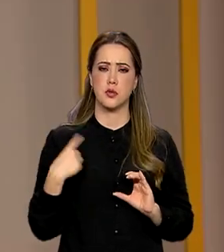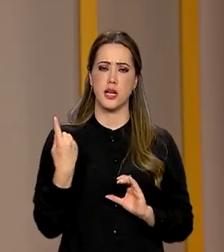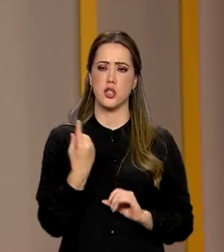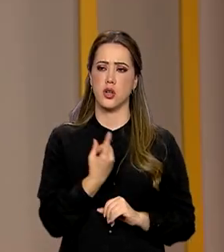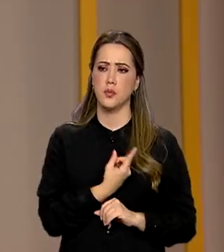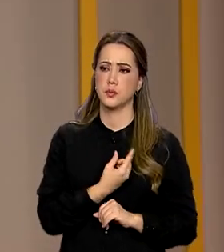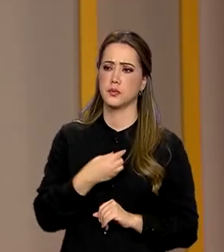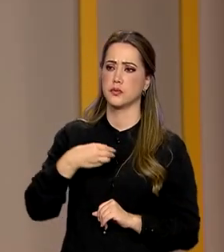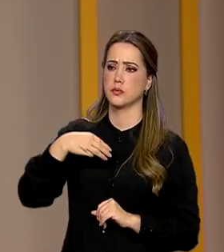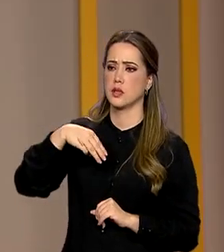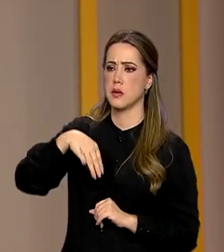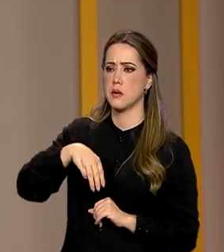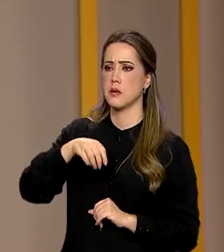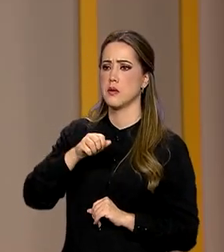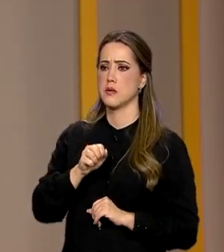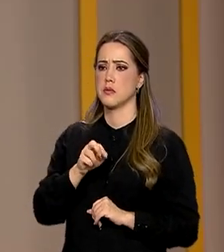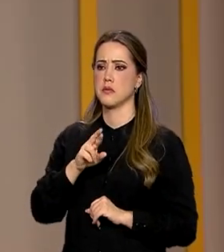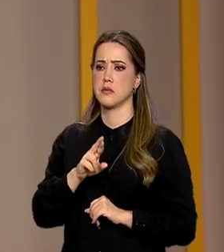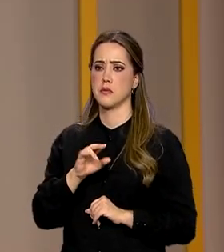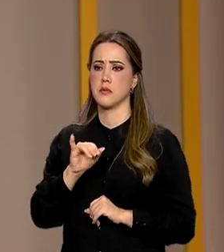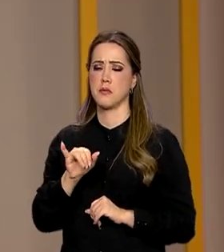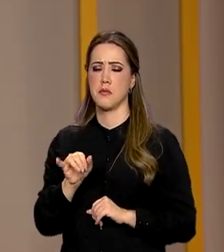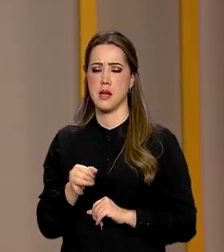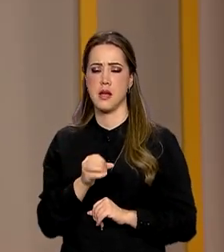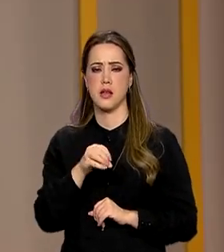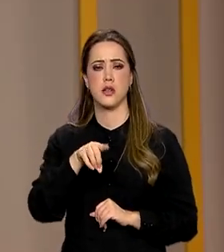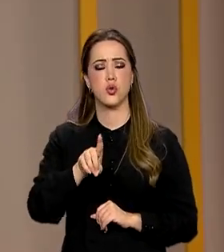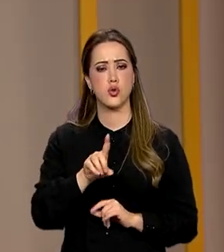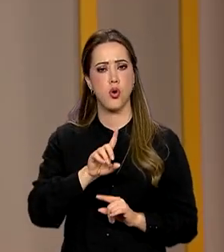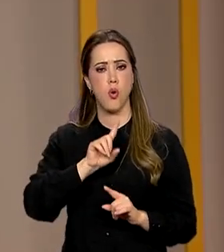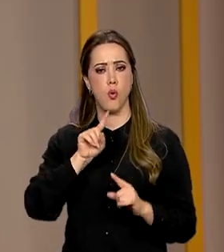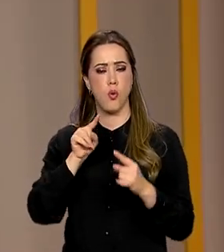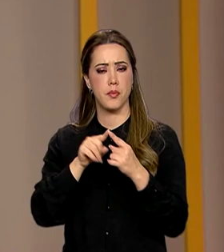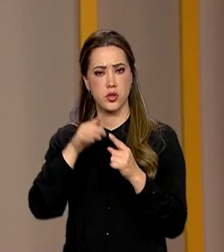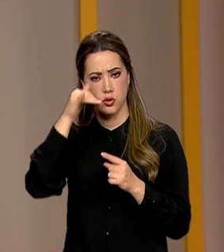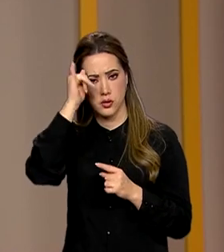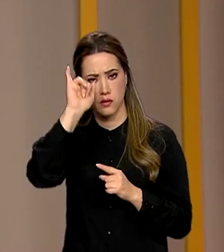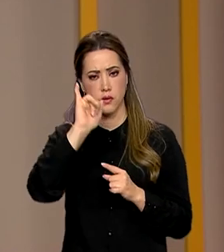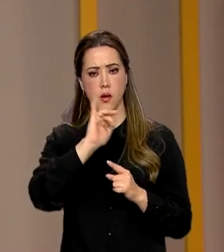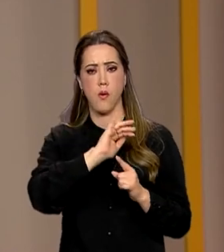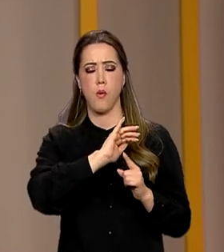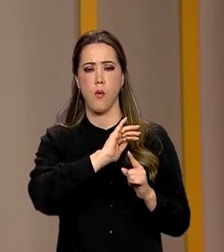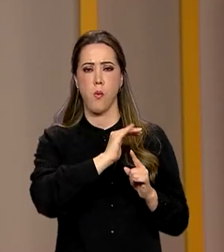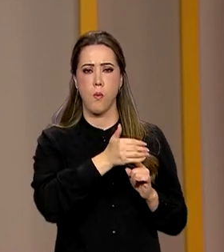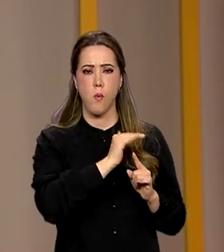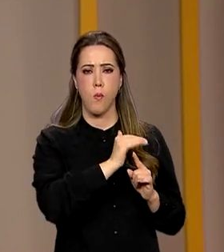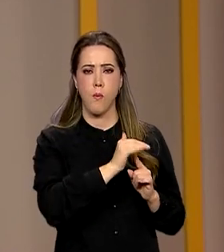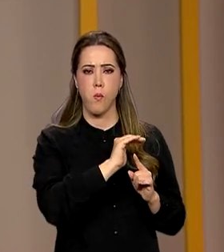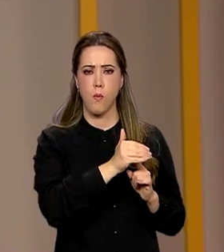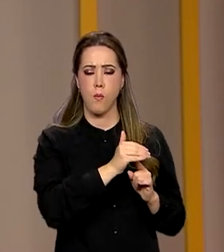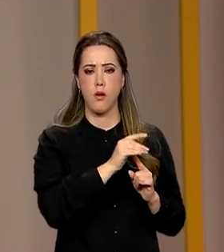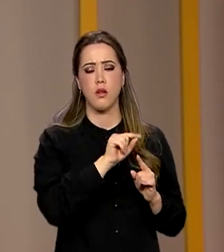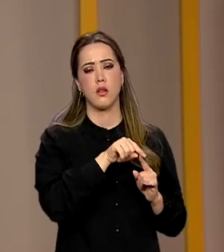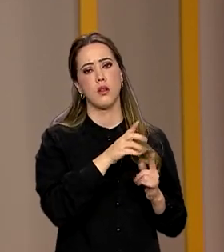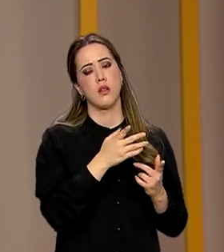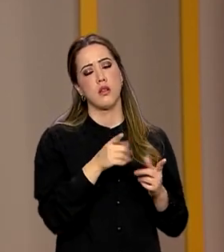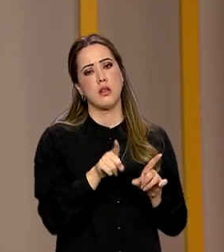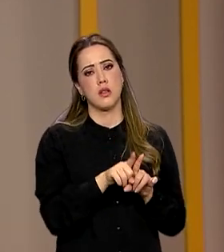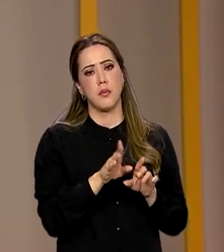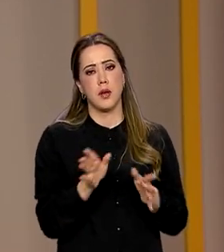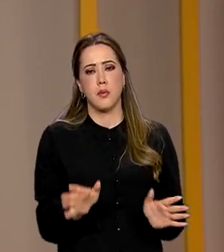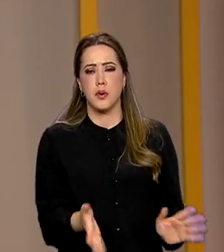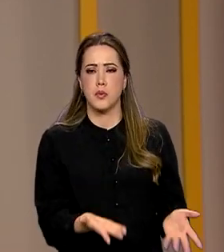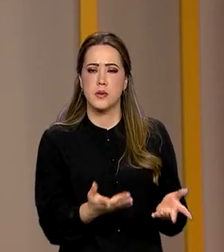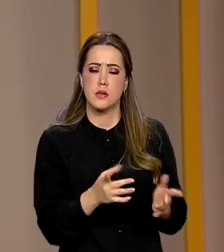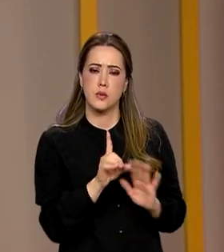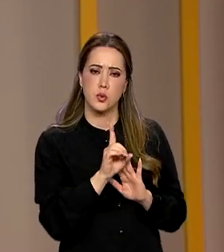O foco é o enfrentamento ao abuso e a exploração sexual de crianças e adolescentes e na promoção de direitos humanos